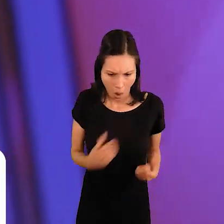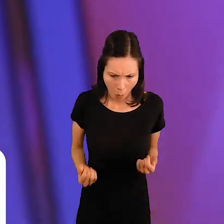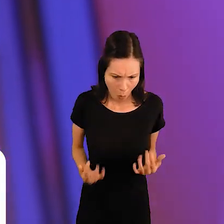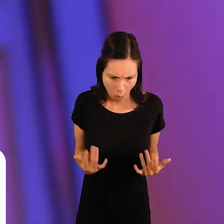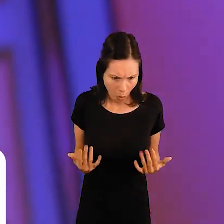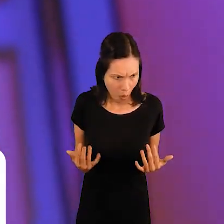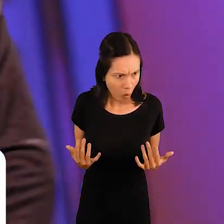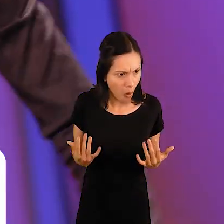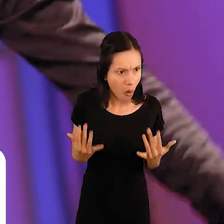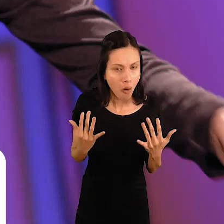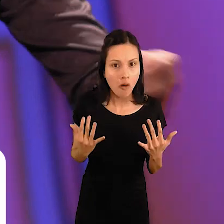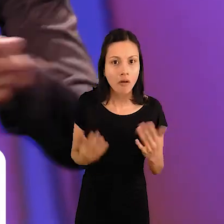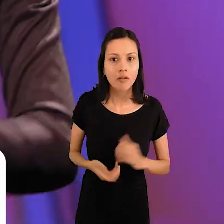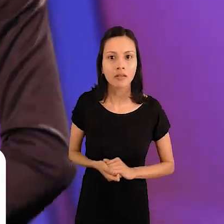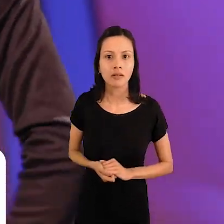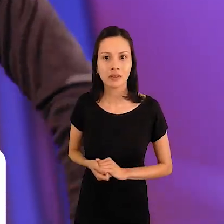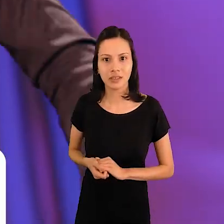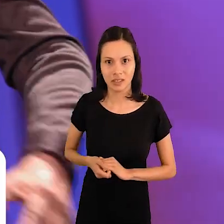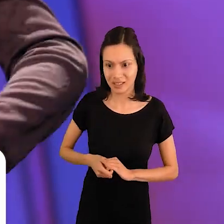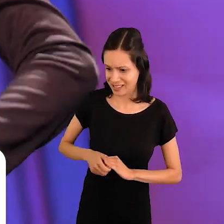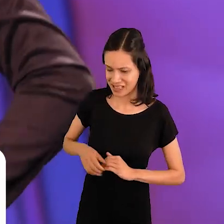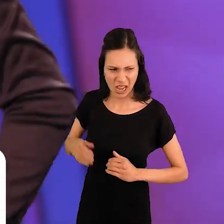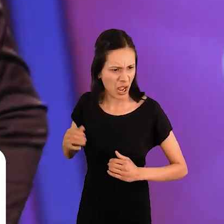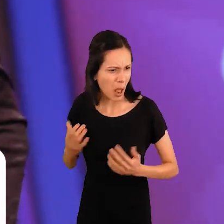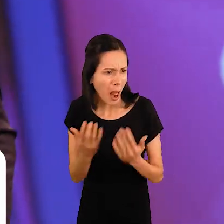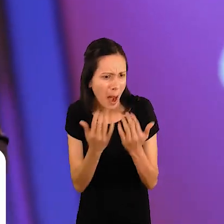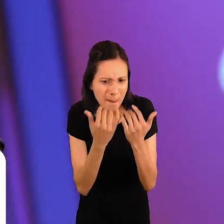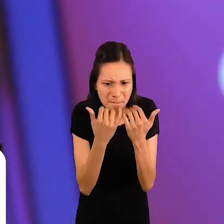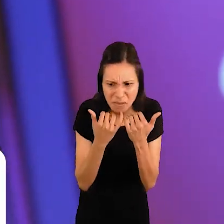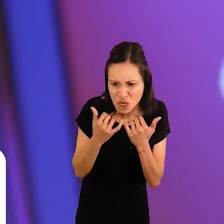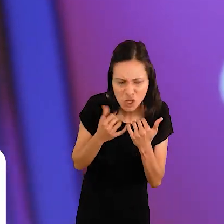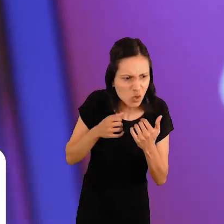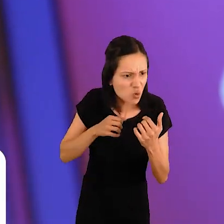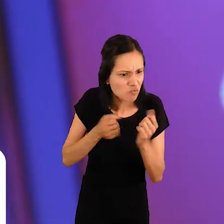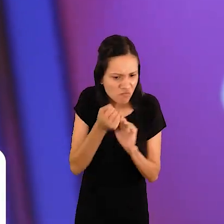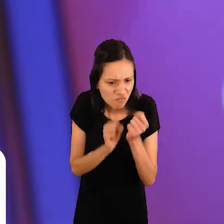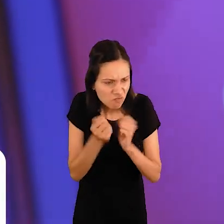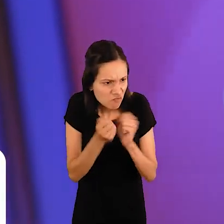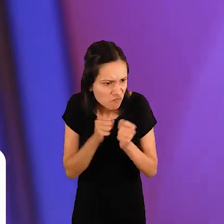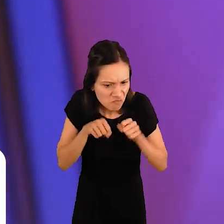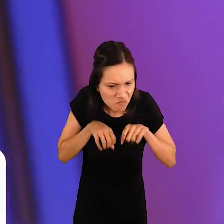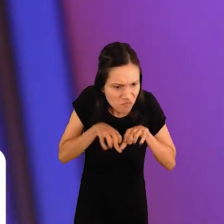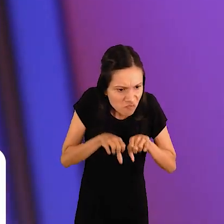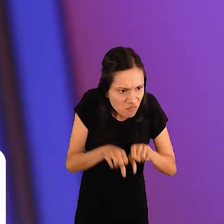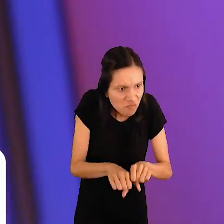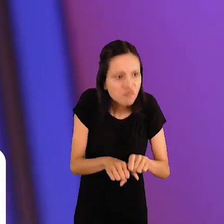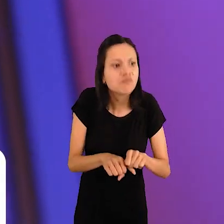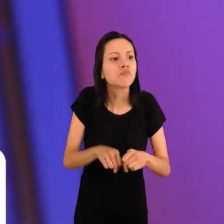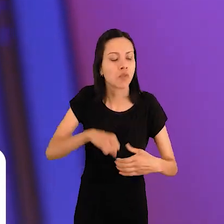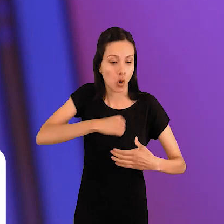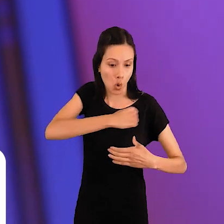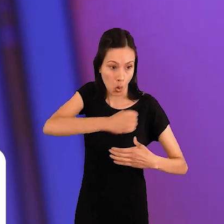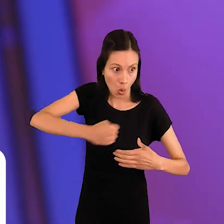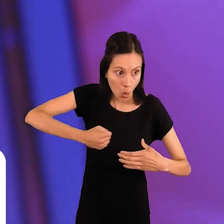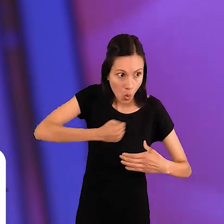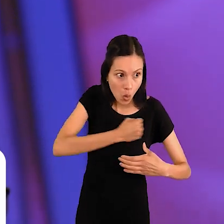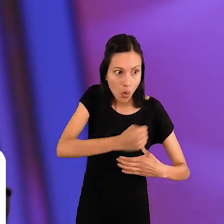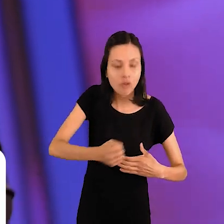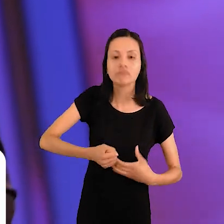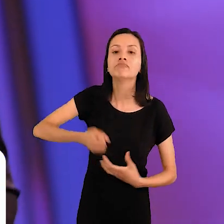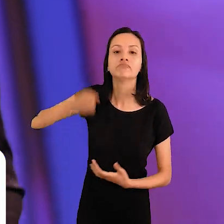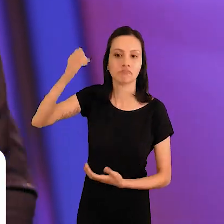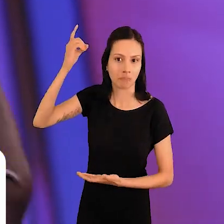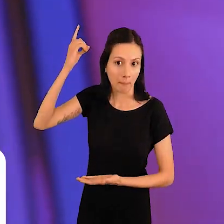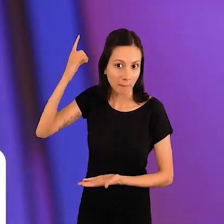Pega milho, pega milho, amassa milho, pega milho, amassa milho e faz o mingau. No dia marcado, todo mundo